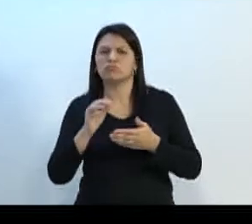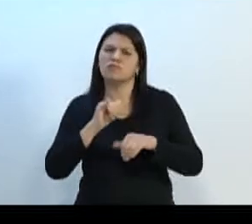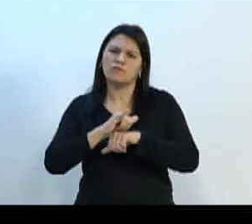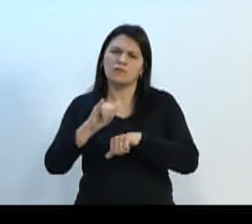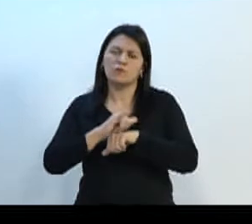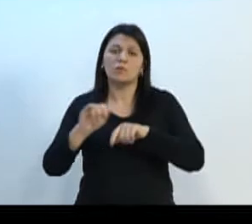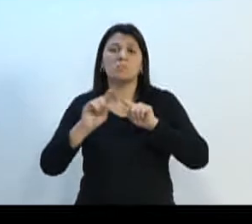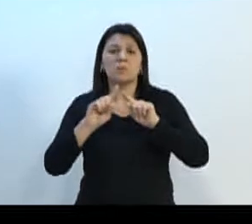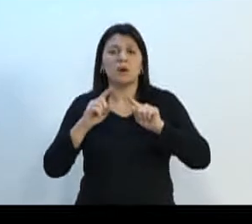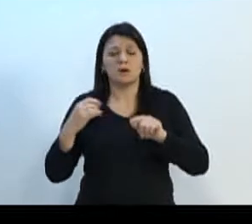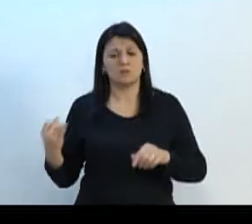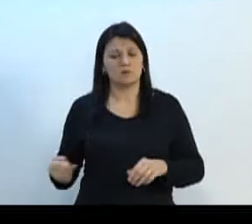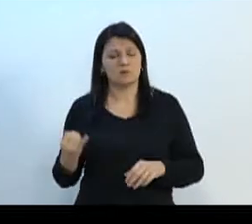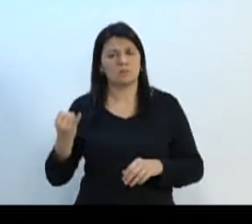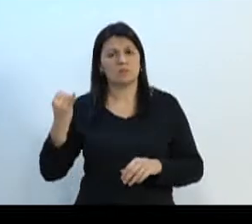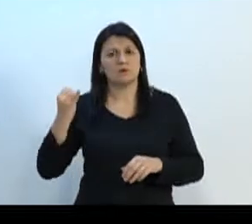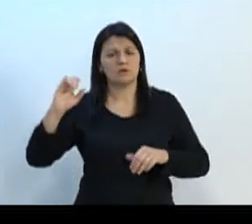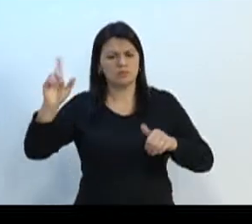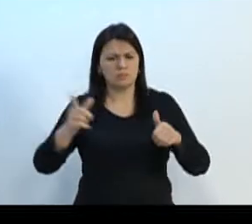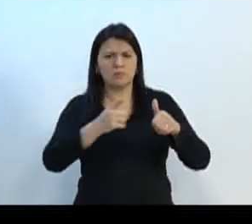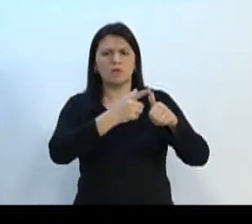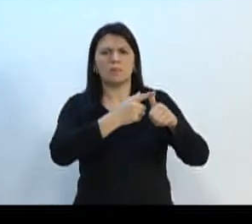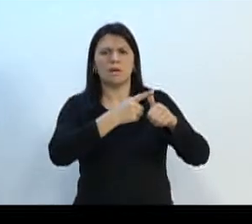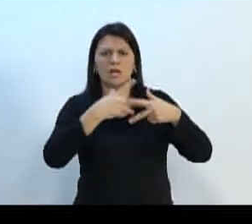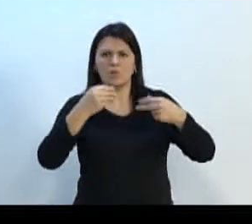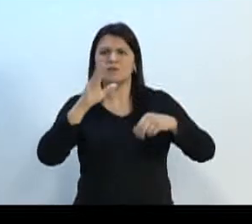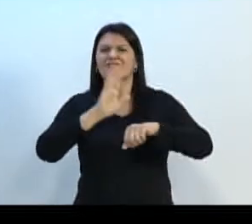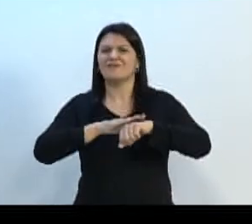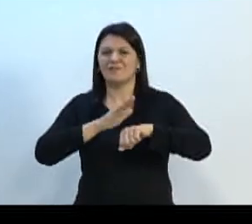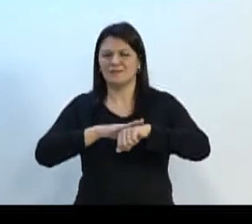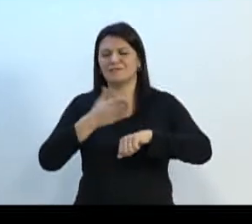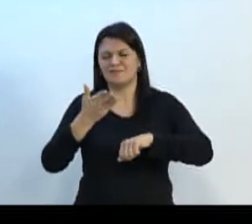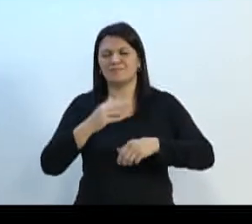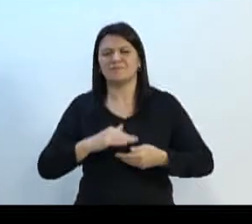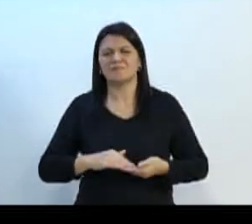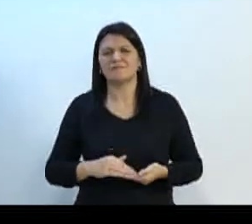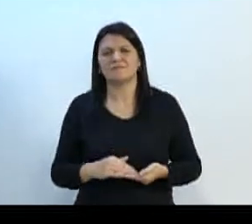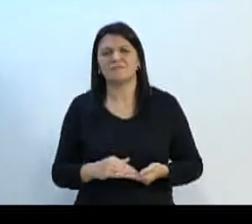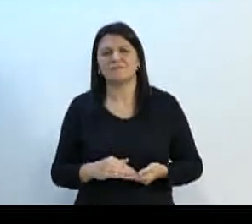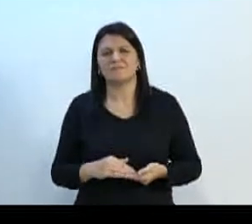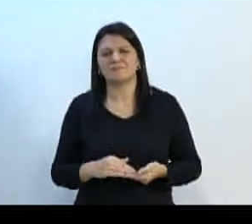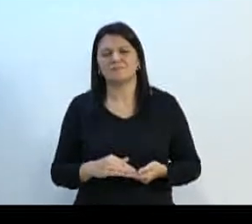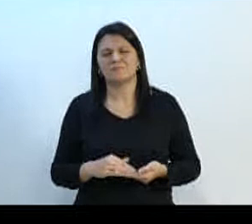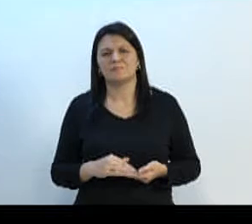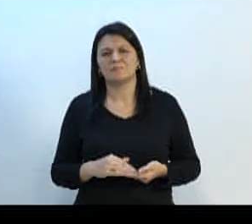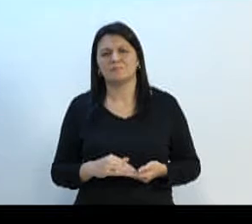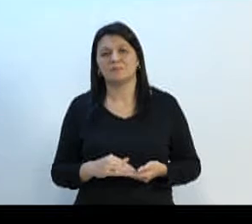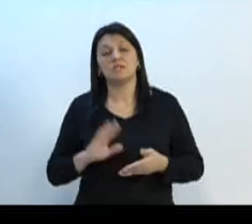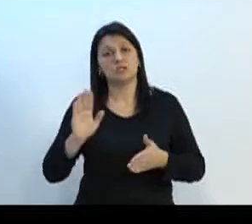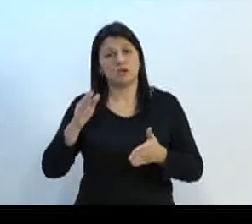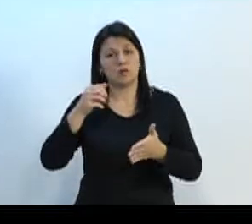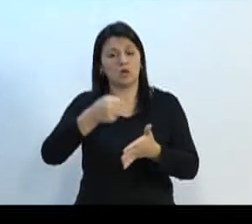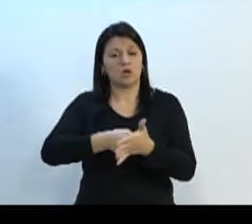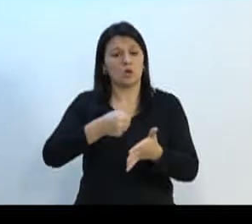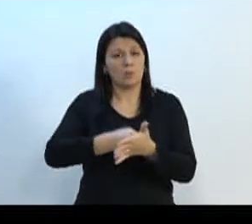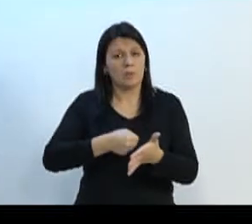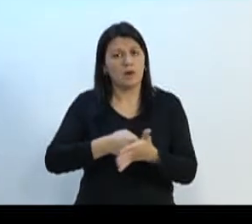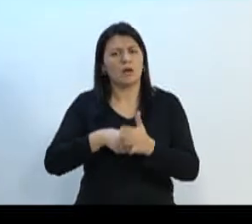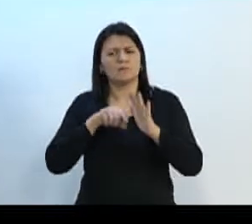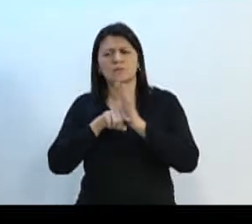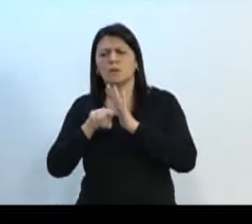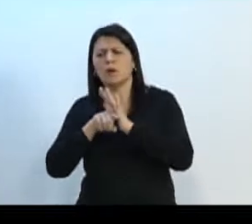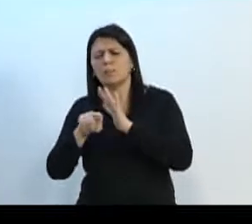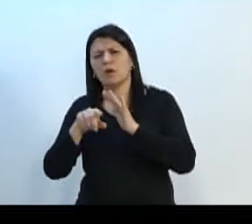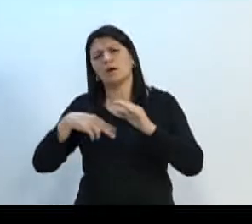o importante é que o primeiro passo foi dado. Essa é importância que a gente tem cobrado, tem questionado aqui nessa